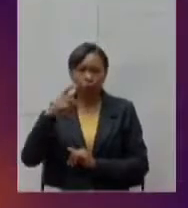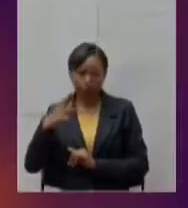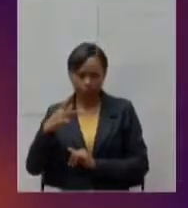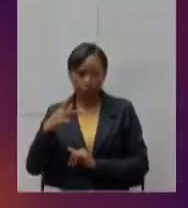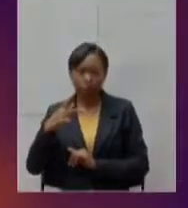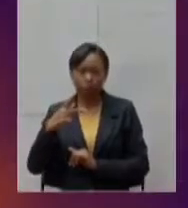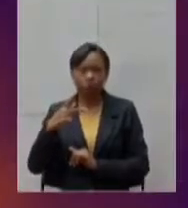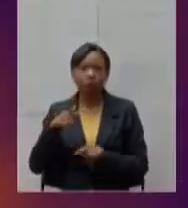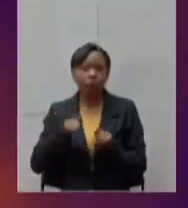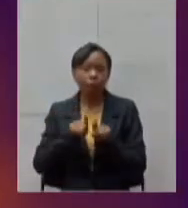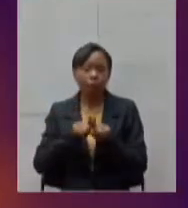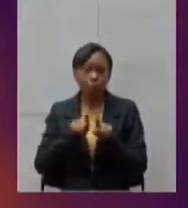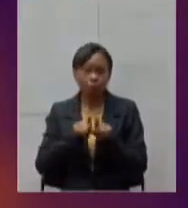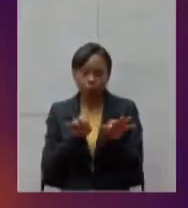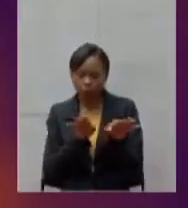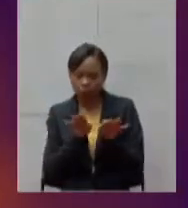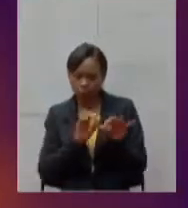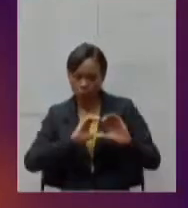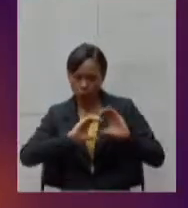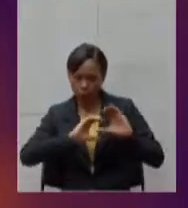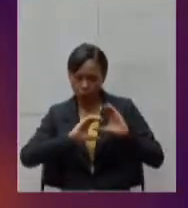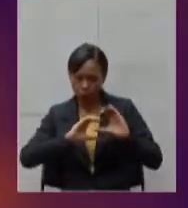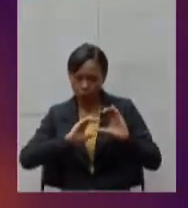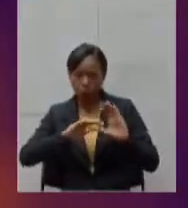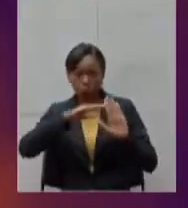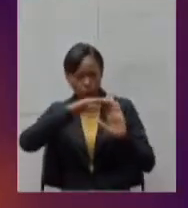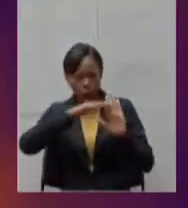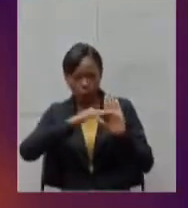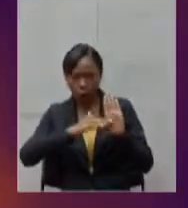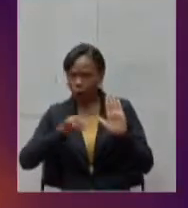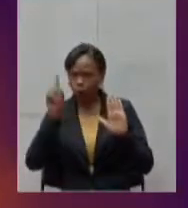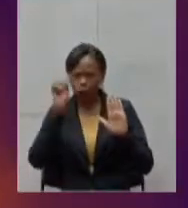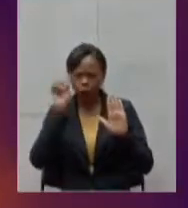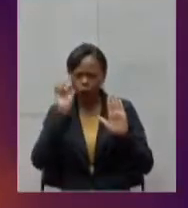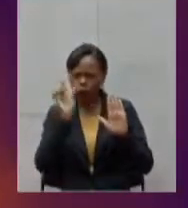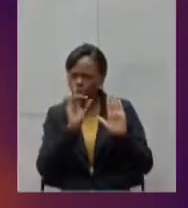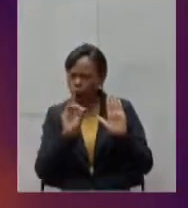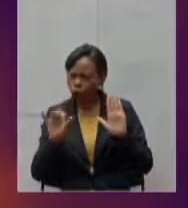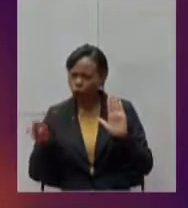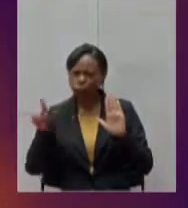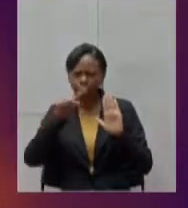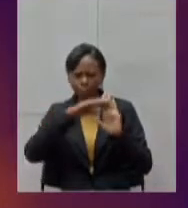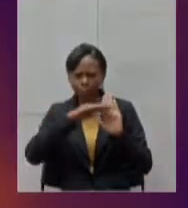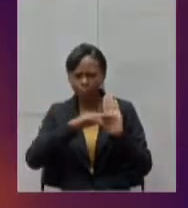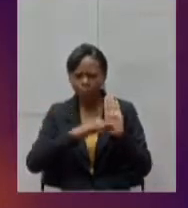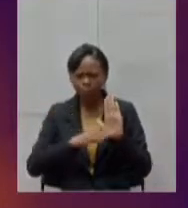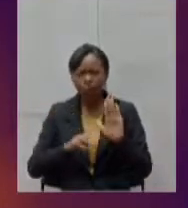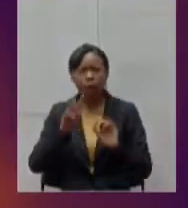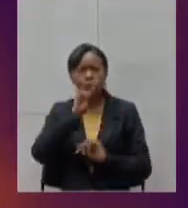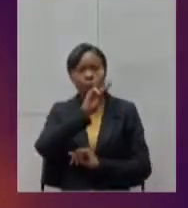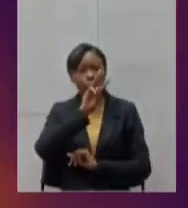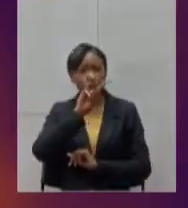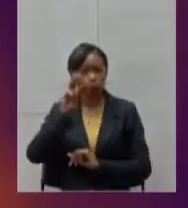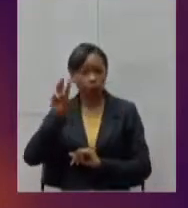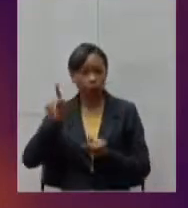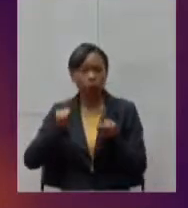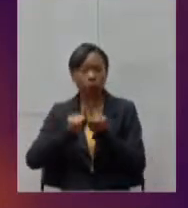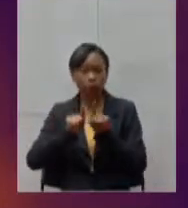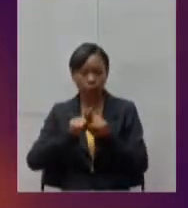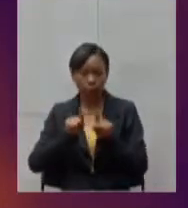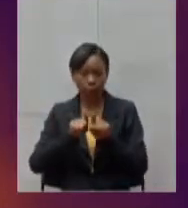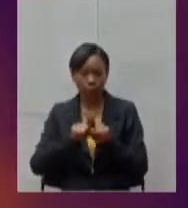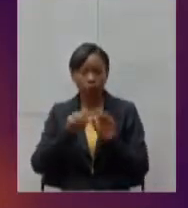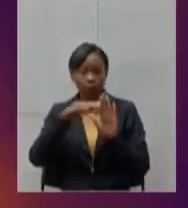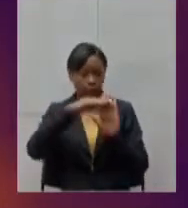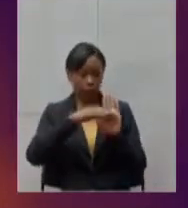com coletivas diárias, o site atualizado, mídias sociais refletindo o que está acontecendo no dia a dia